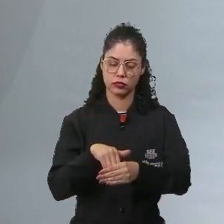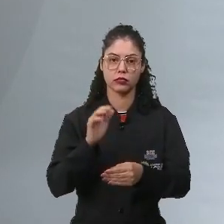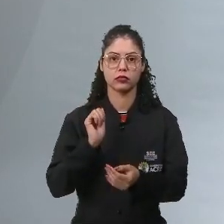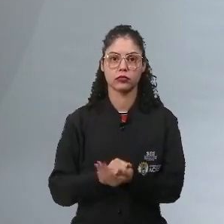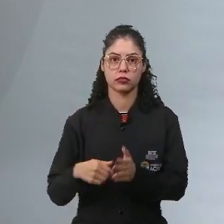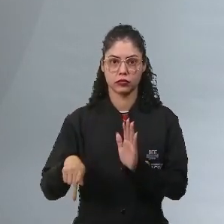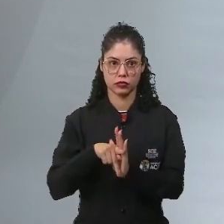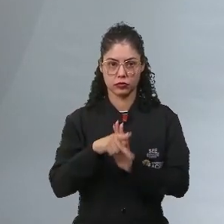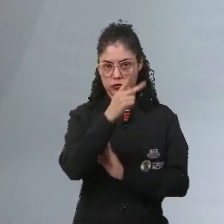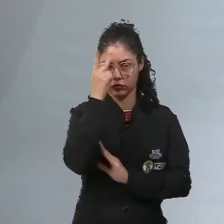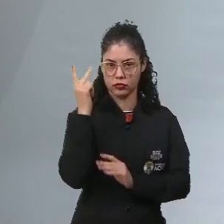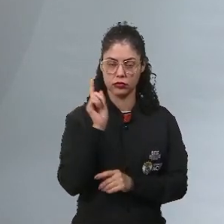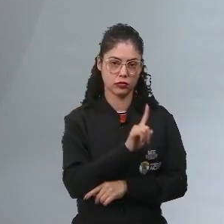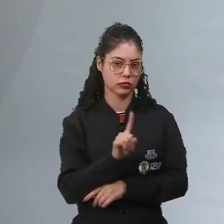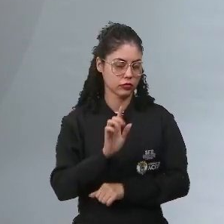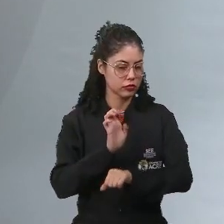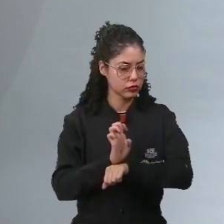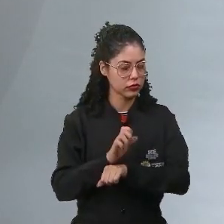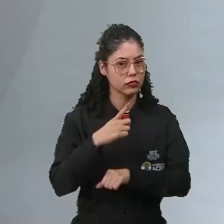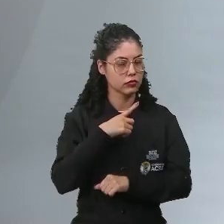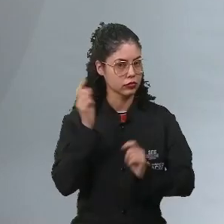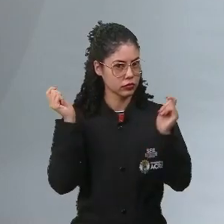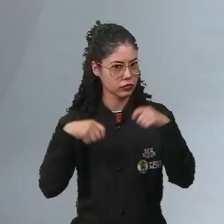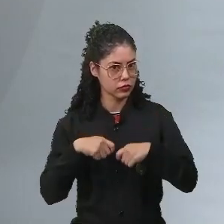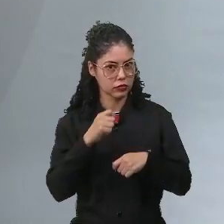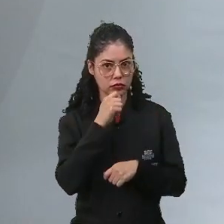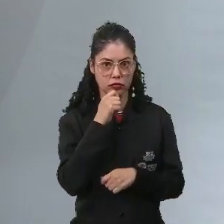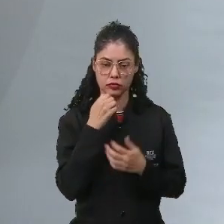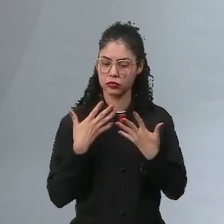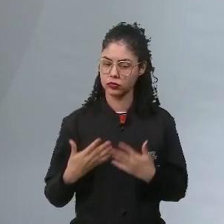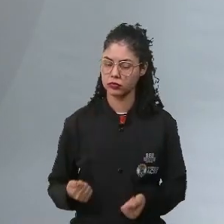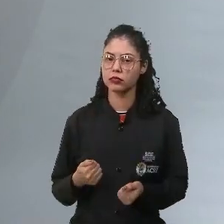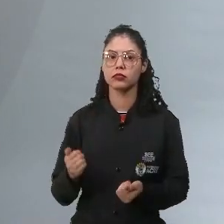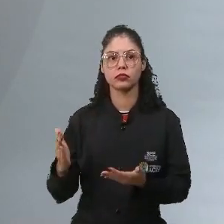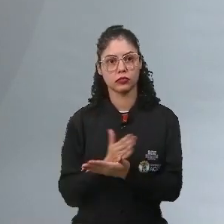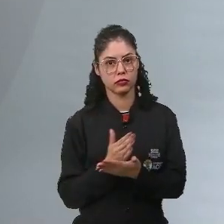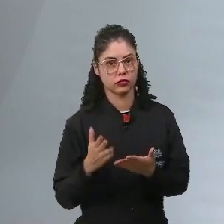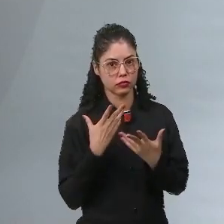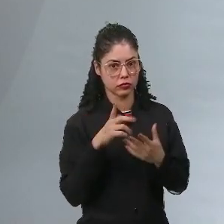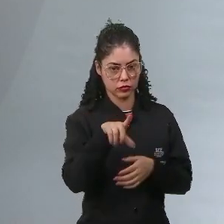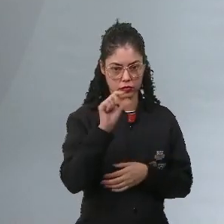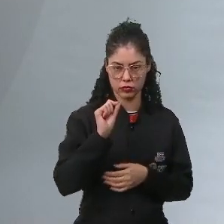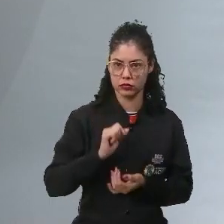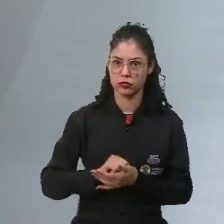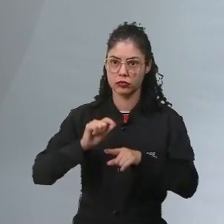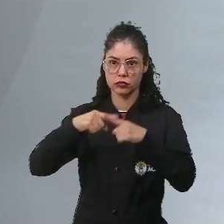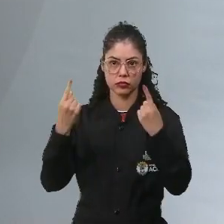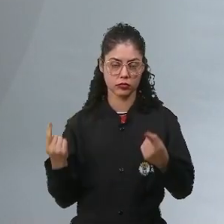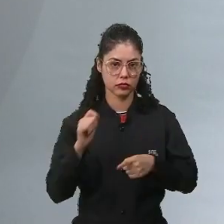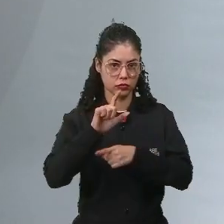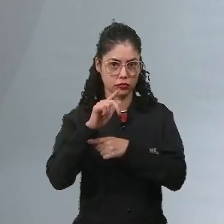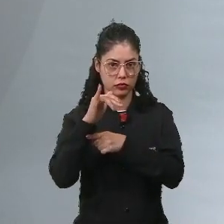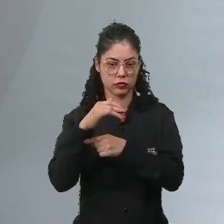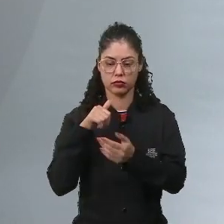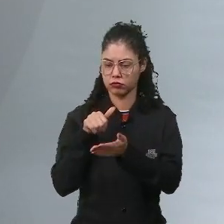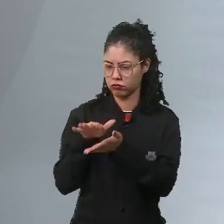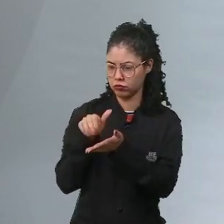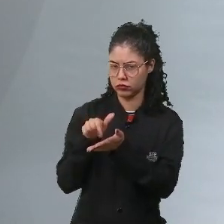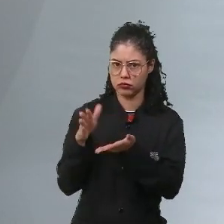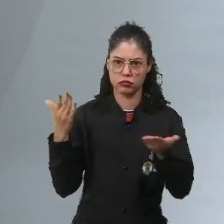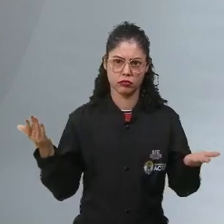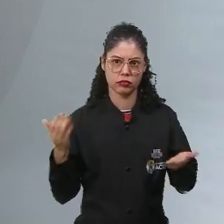pessoa mesmo, não mais por Estado. Assim, eles teriam possibilidade de ser aprovada alguma de suas decisões. Porém, o Luiz XVI rejeita,